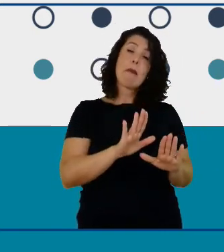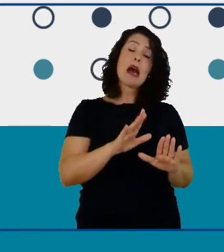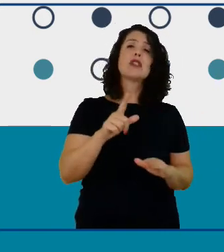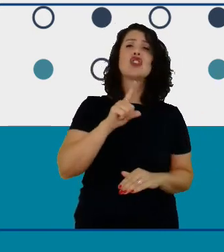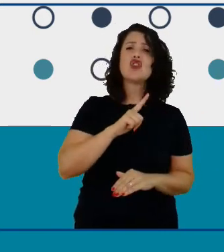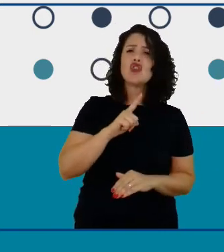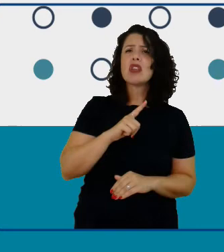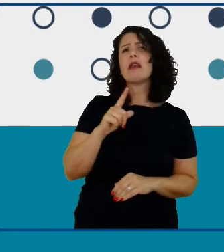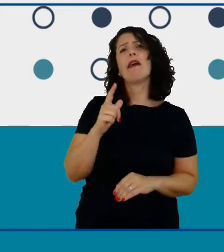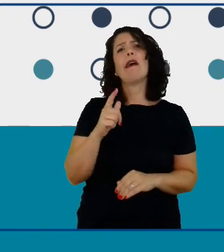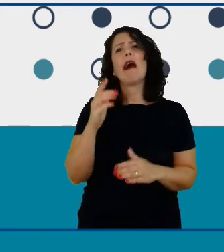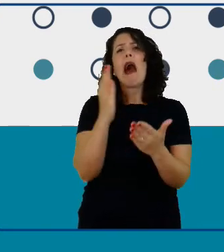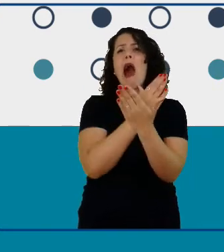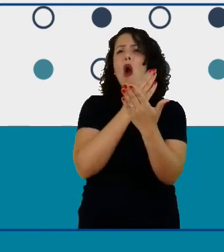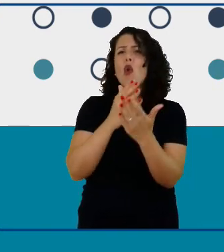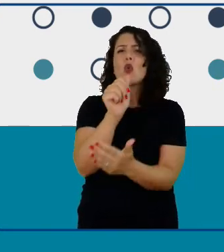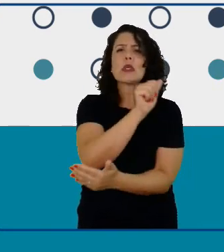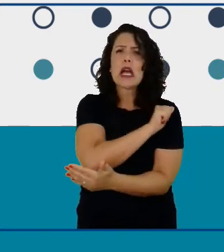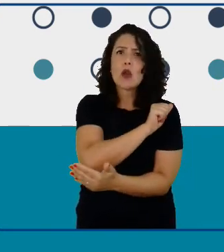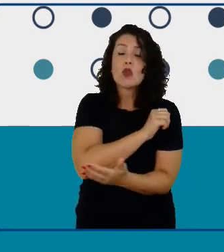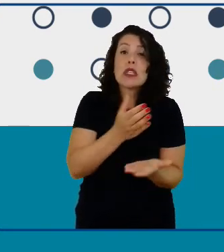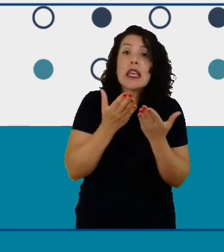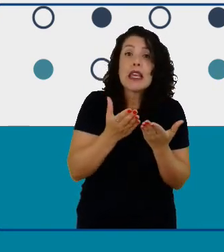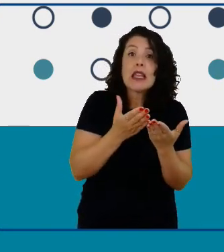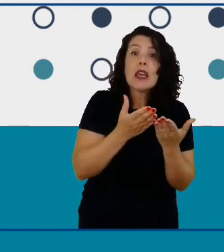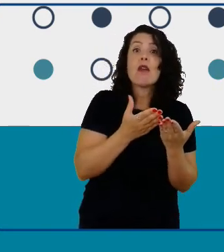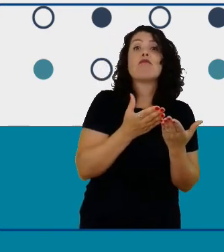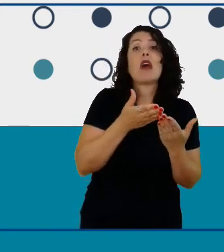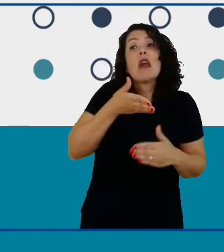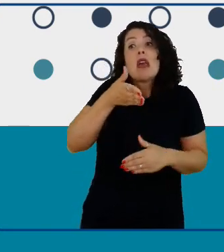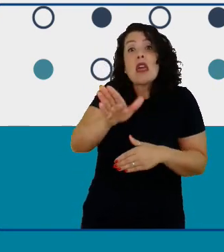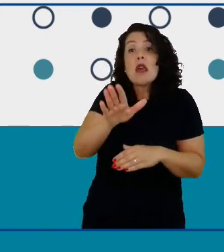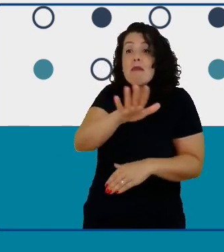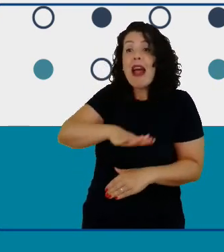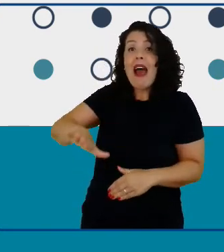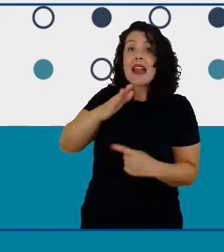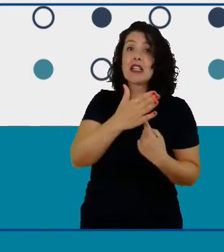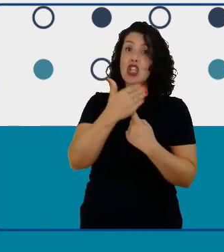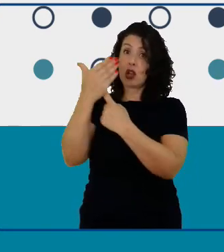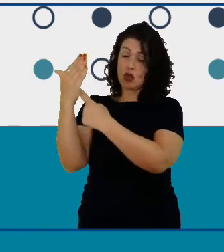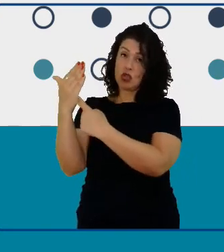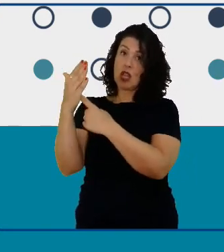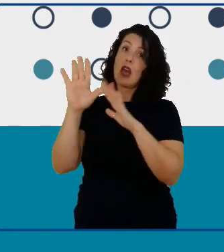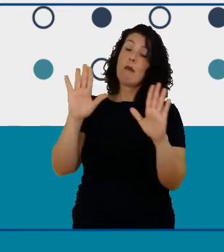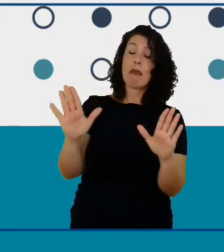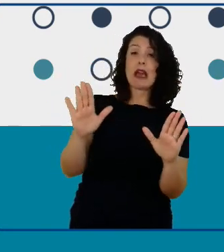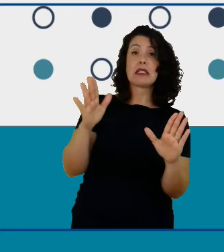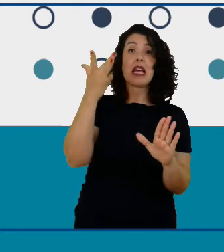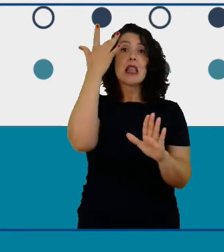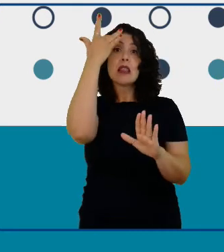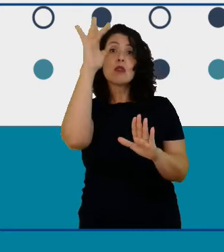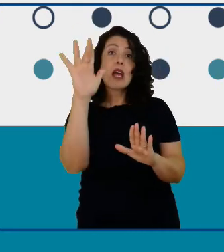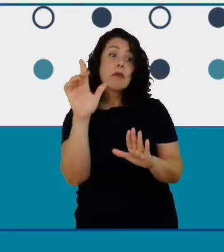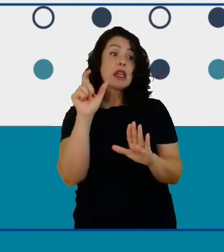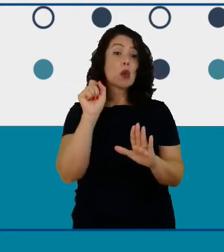que queriam muito ir para a área de tecnologia e que estavam em outra estavam indecisos eles estavam ali